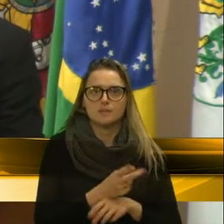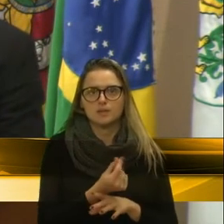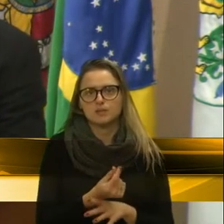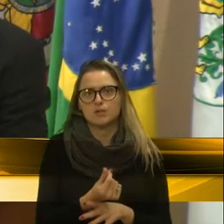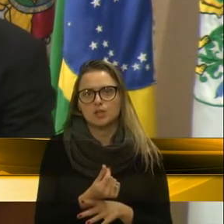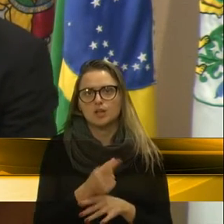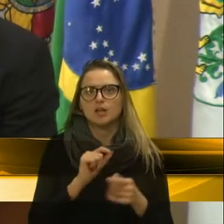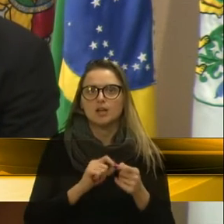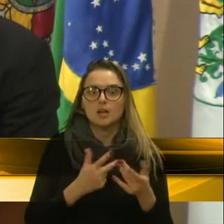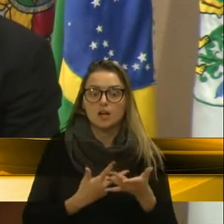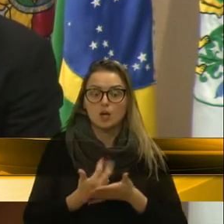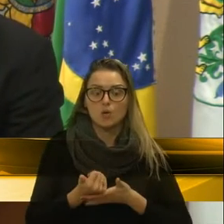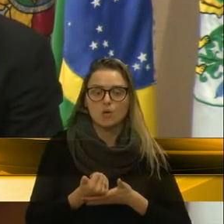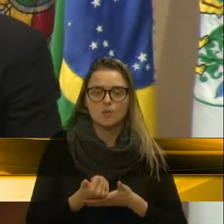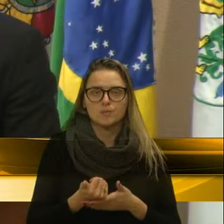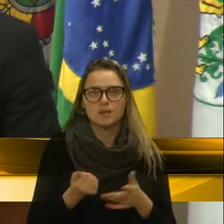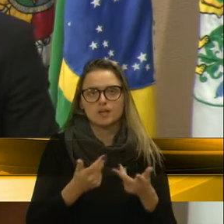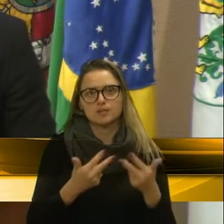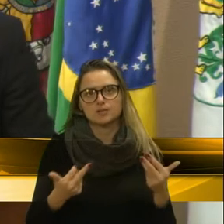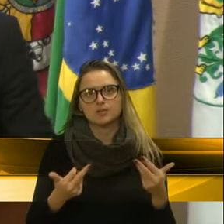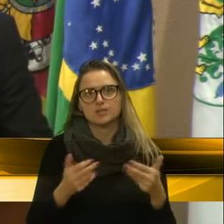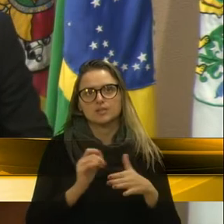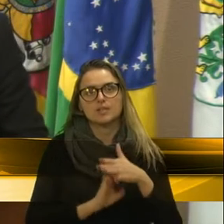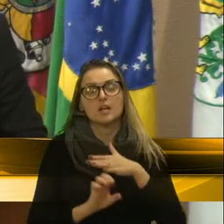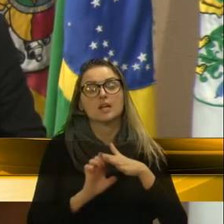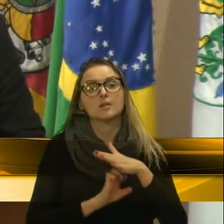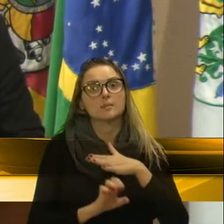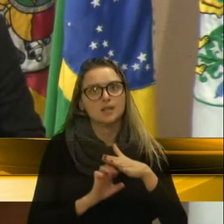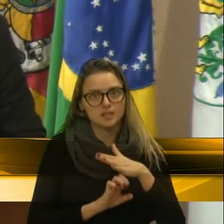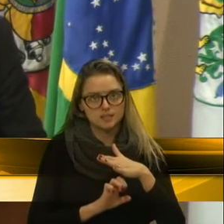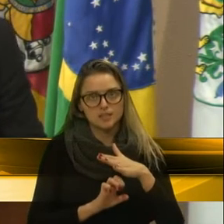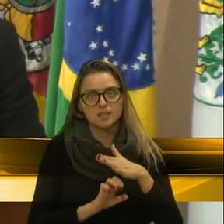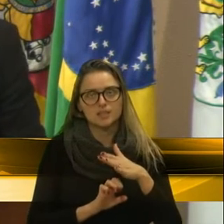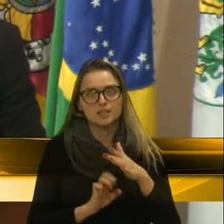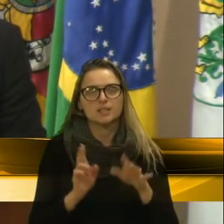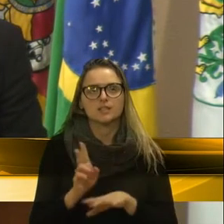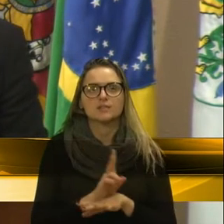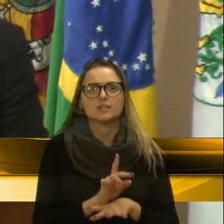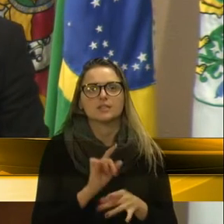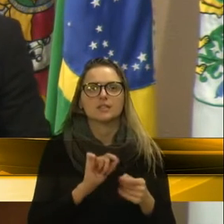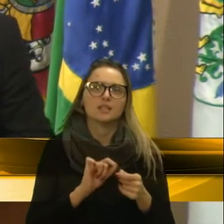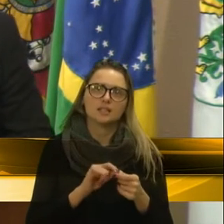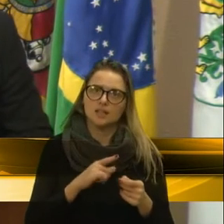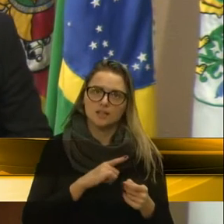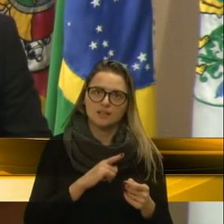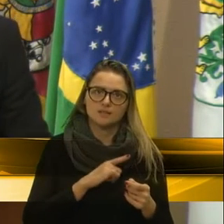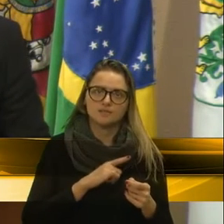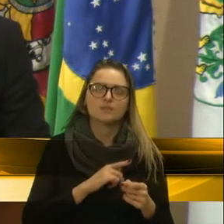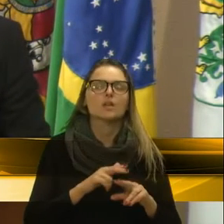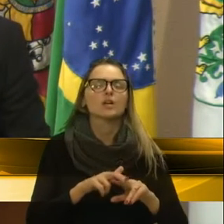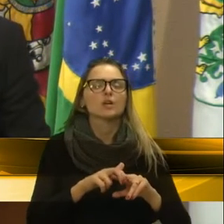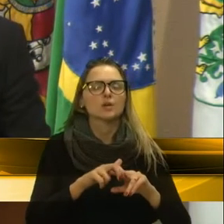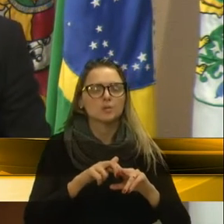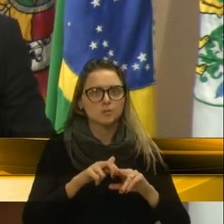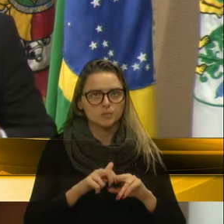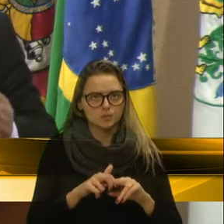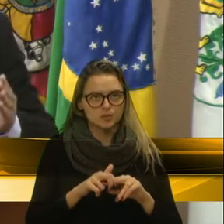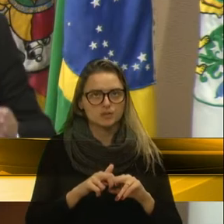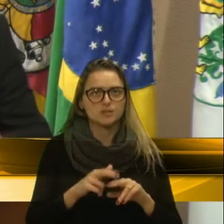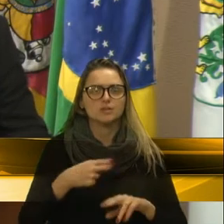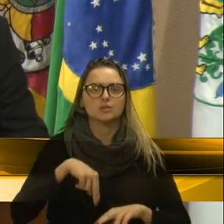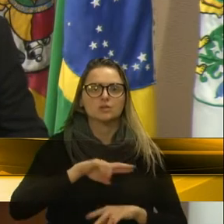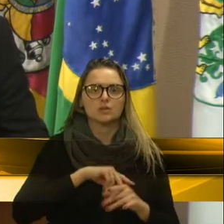a comprar o produto que aquela financiadora, que aquela financeira está oferecendo. Então, em função disso, nós estamos